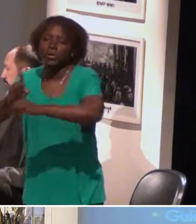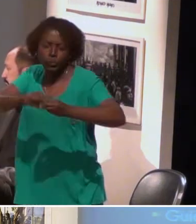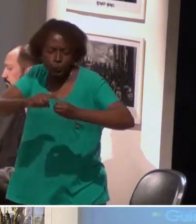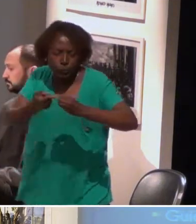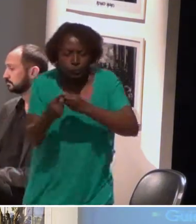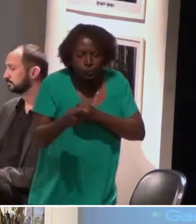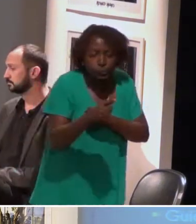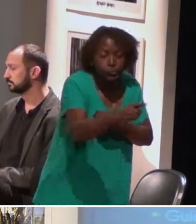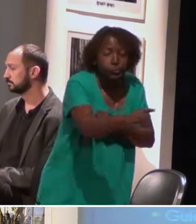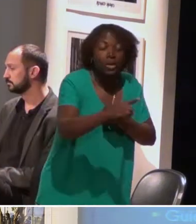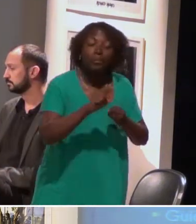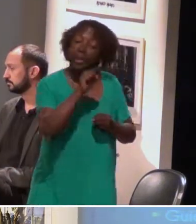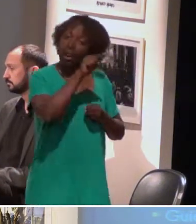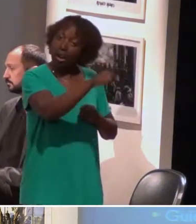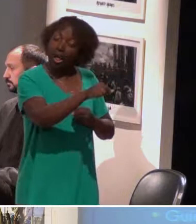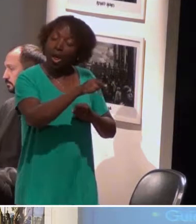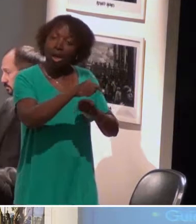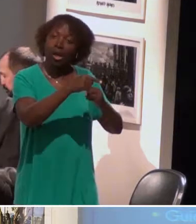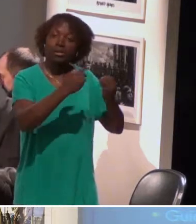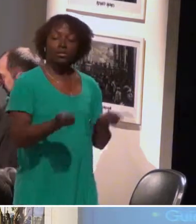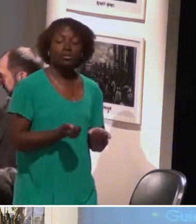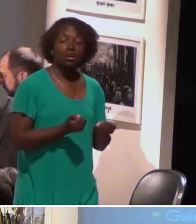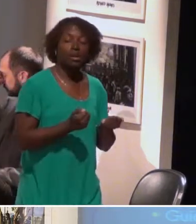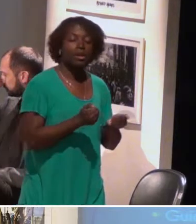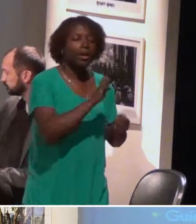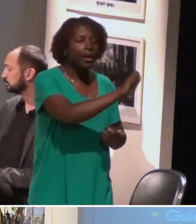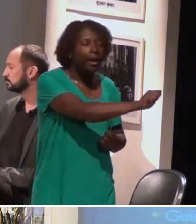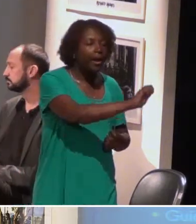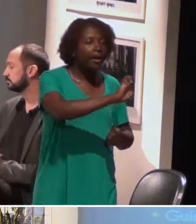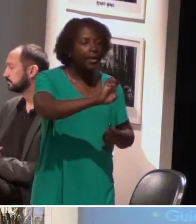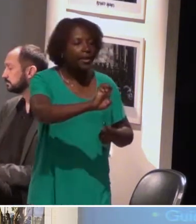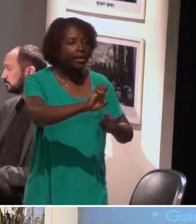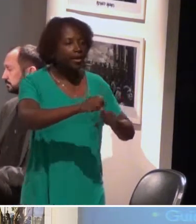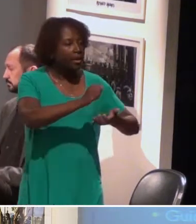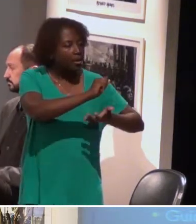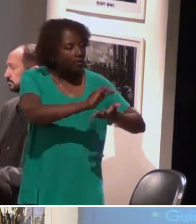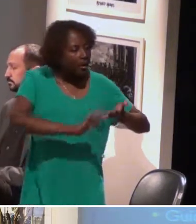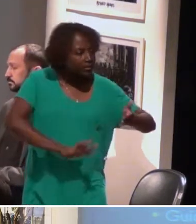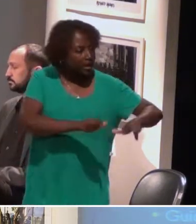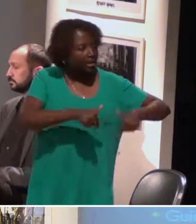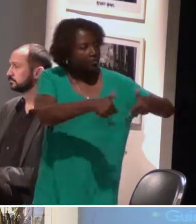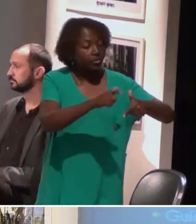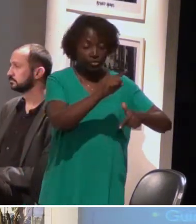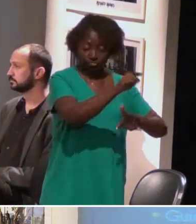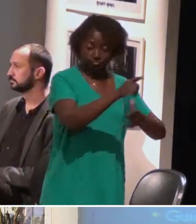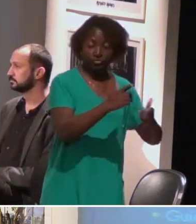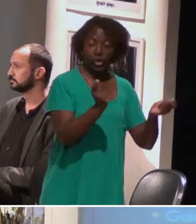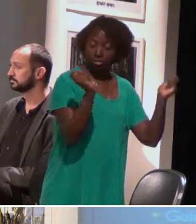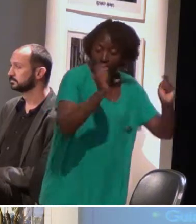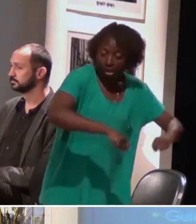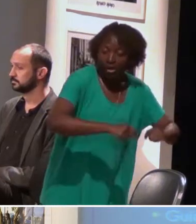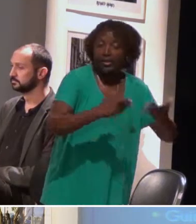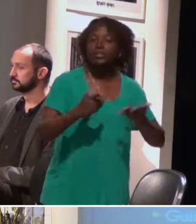fazer o AEE com aquele aluno que não tem condição de ir até o caso ou não tem a sala de recurso na própria escola. Então, na